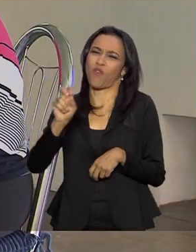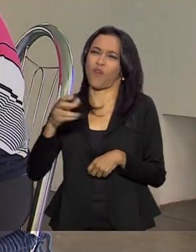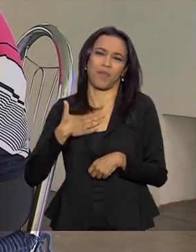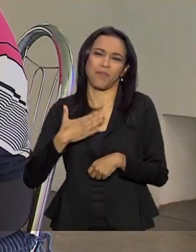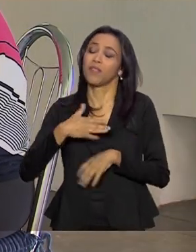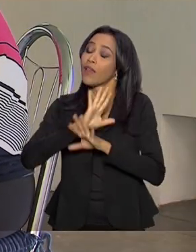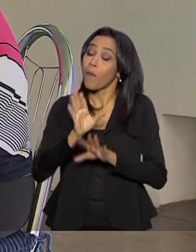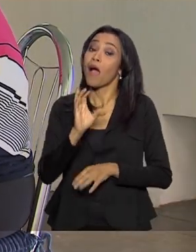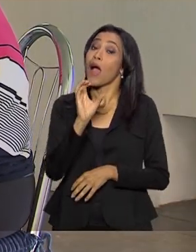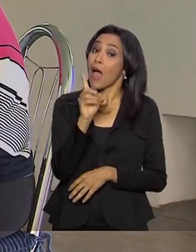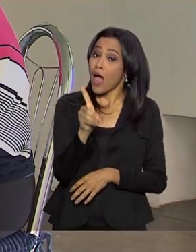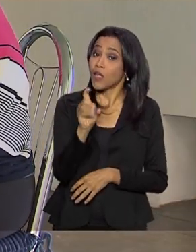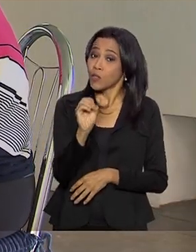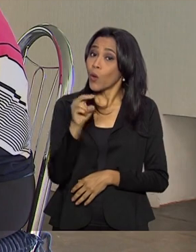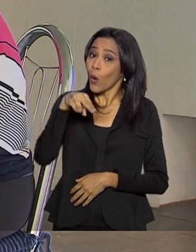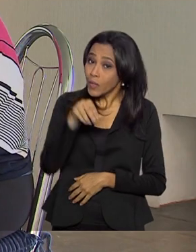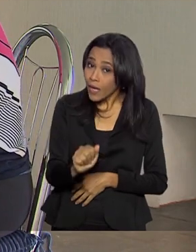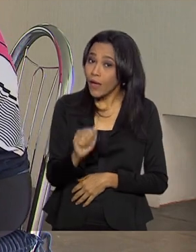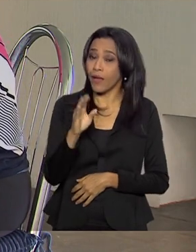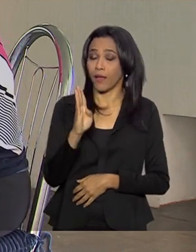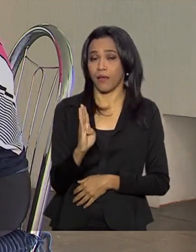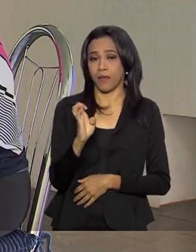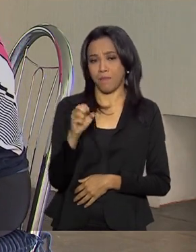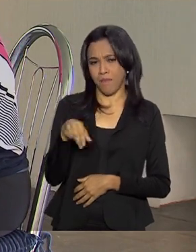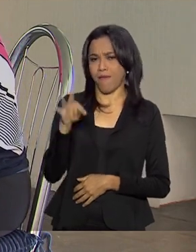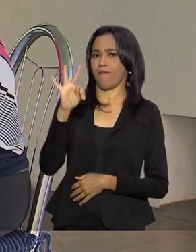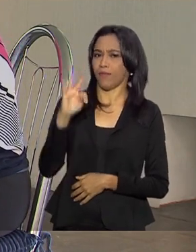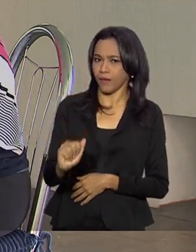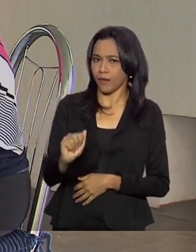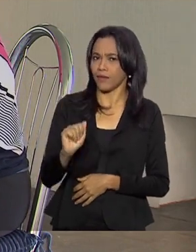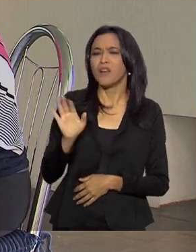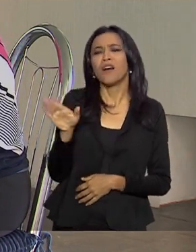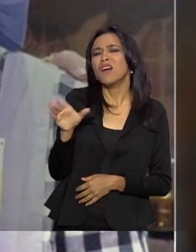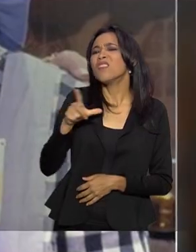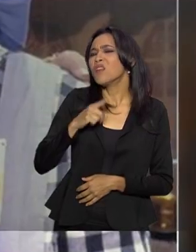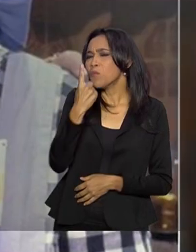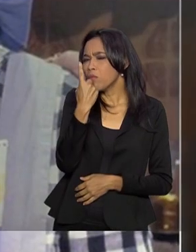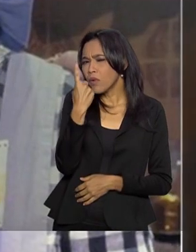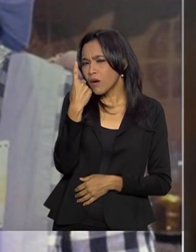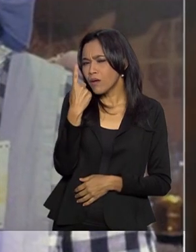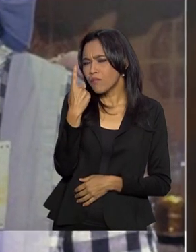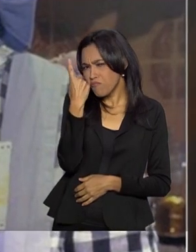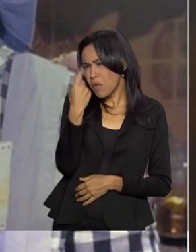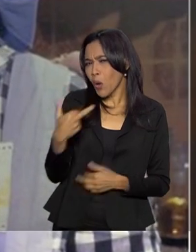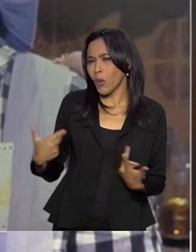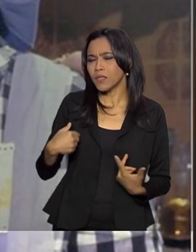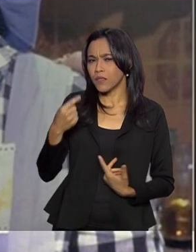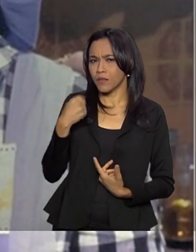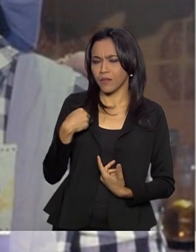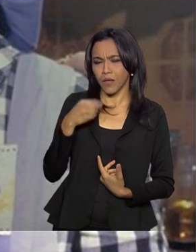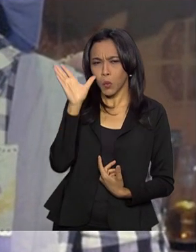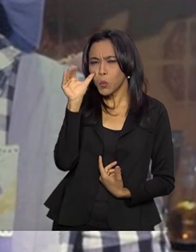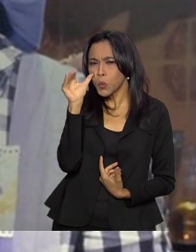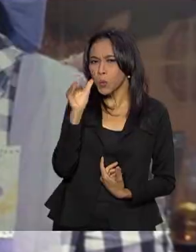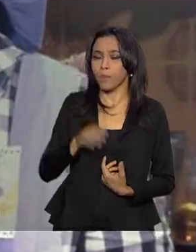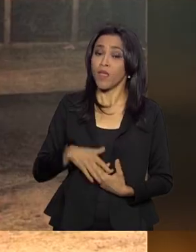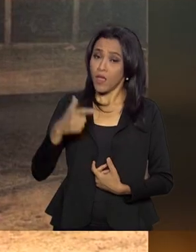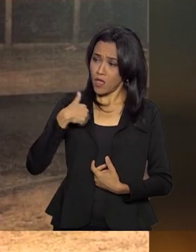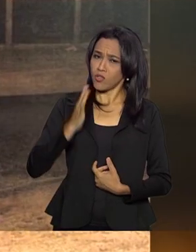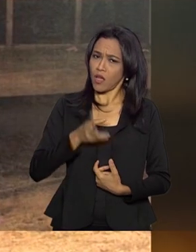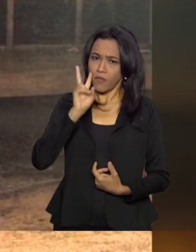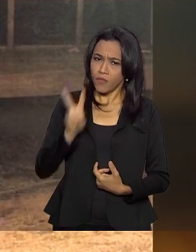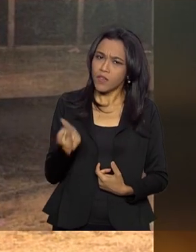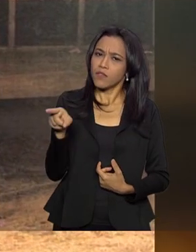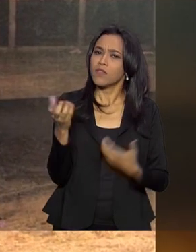voltar para a Dona Benta, porque tem uma coisa curiosa. A Dona Benta anterior, a Zilka, eu já vi você